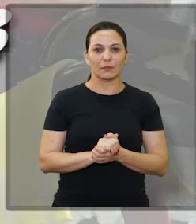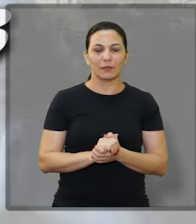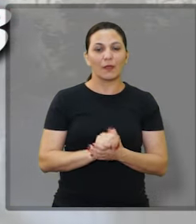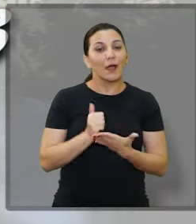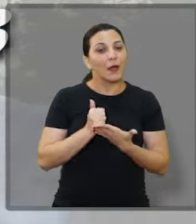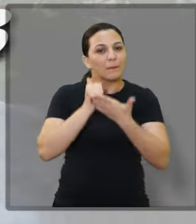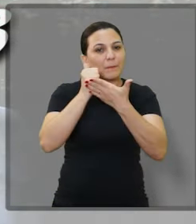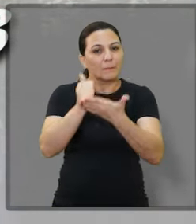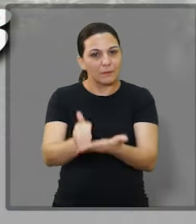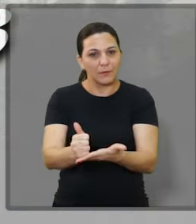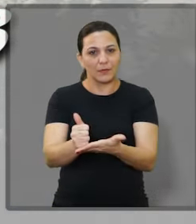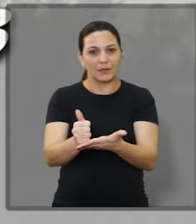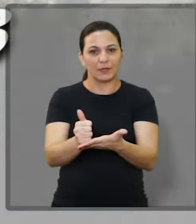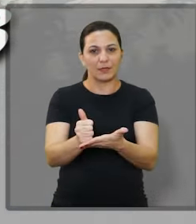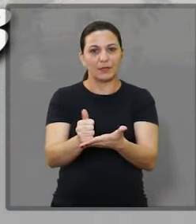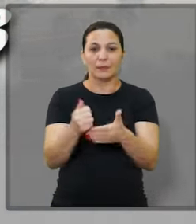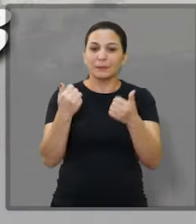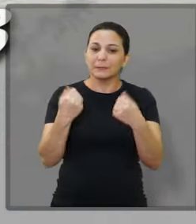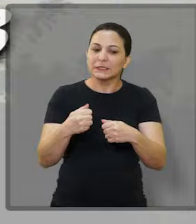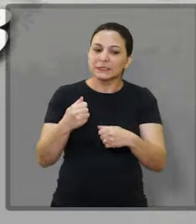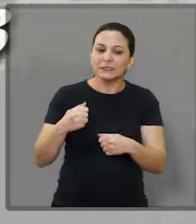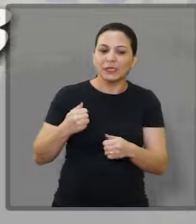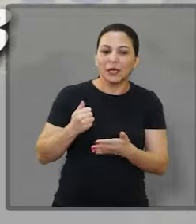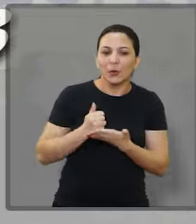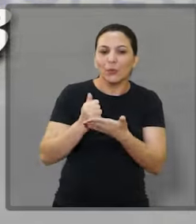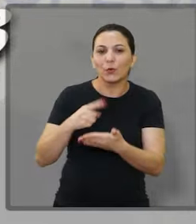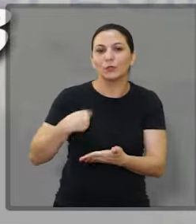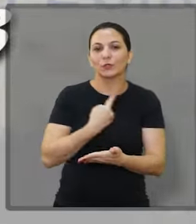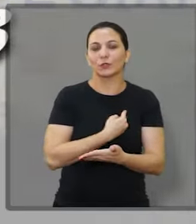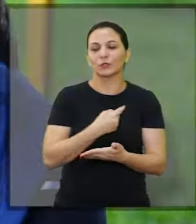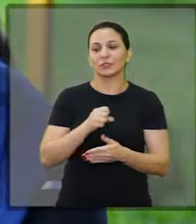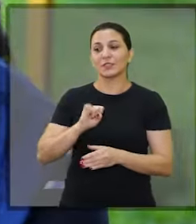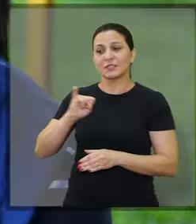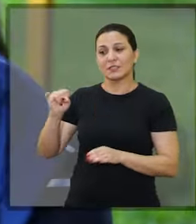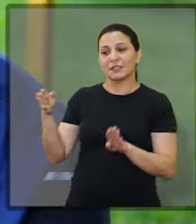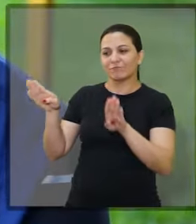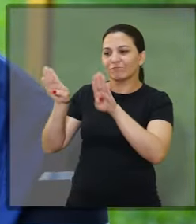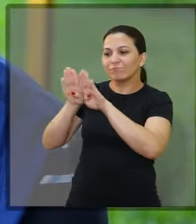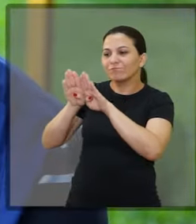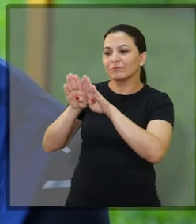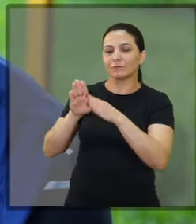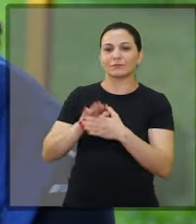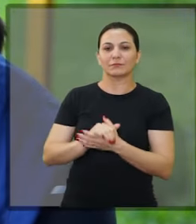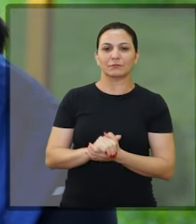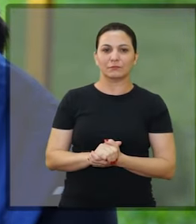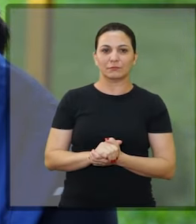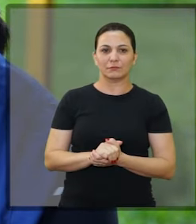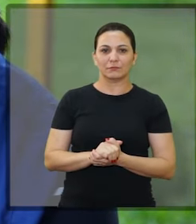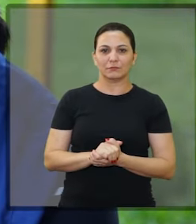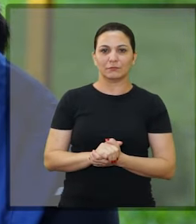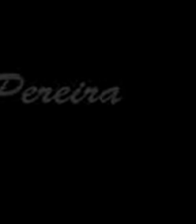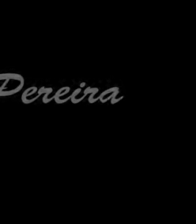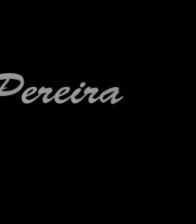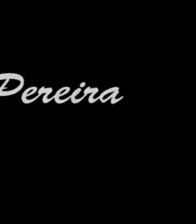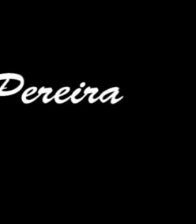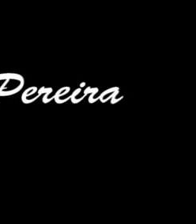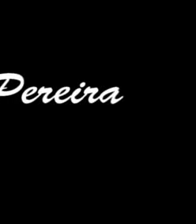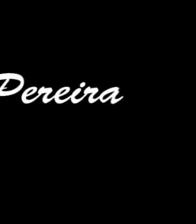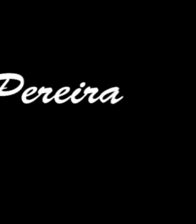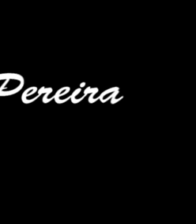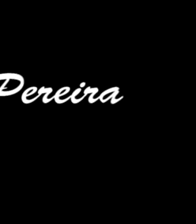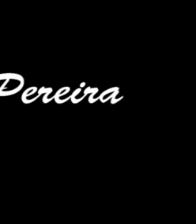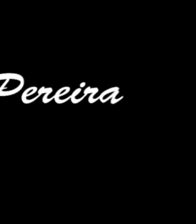Brasil. Colabore. Depende de nós. Senão a gente pode fechar. Música